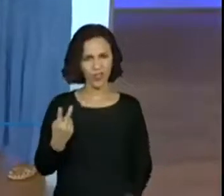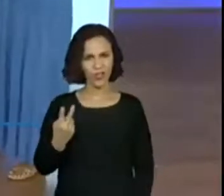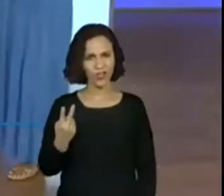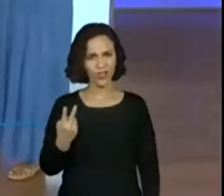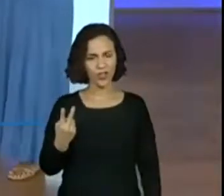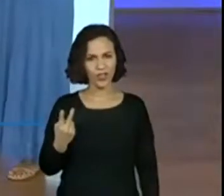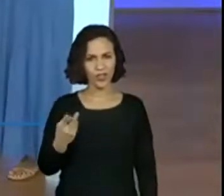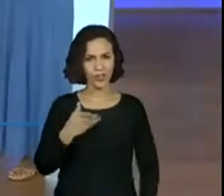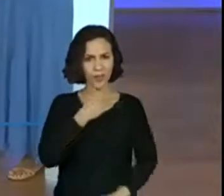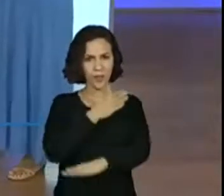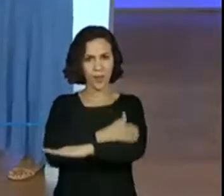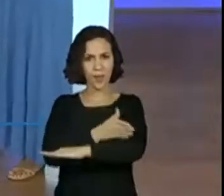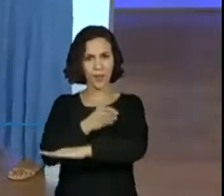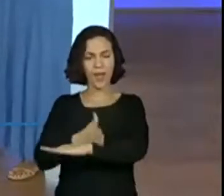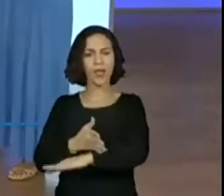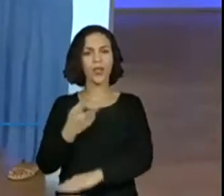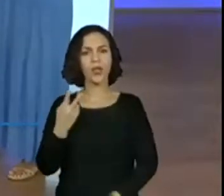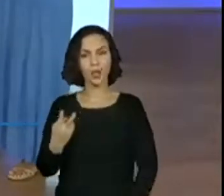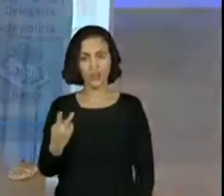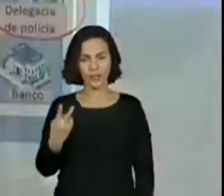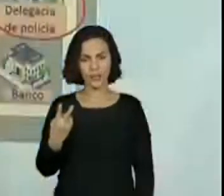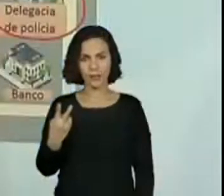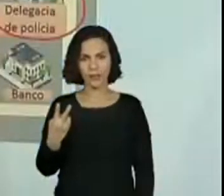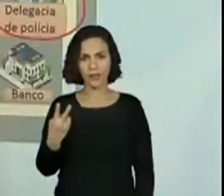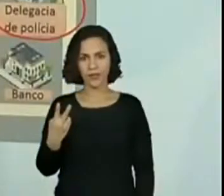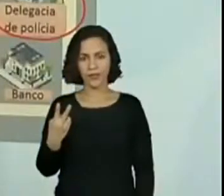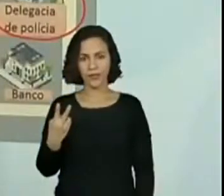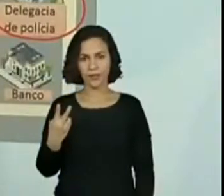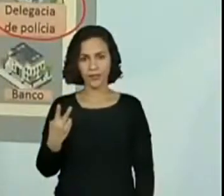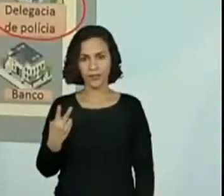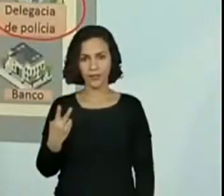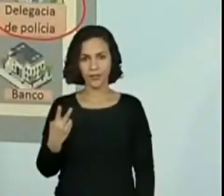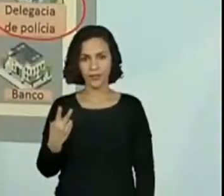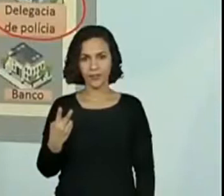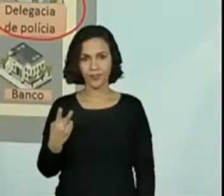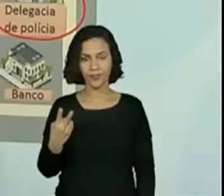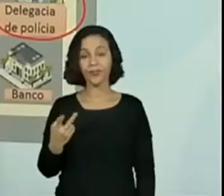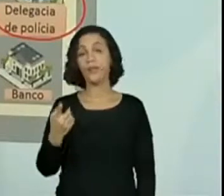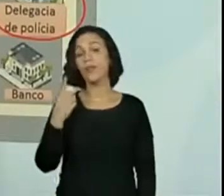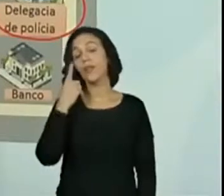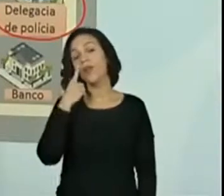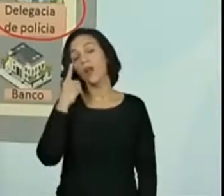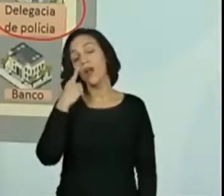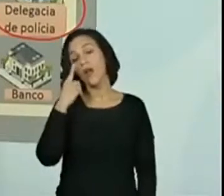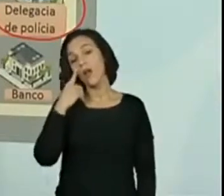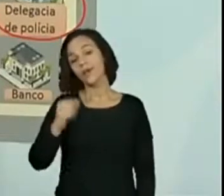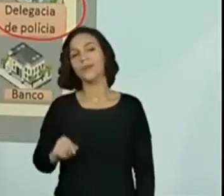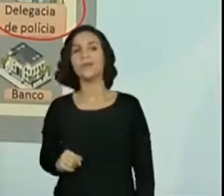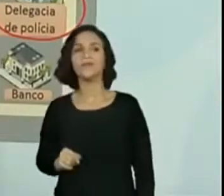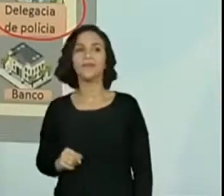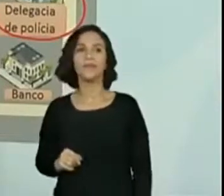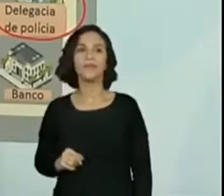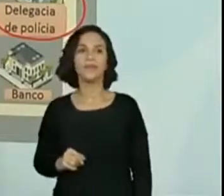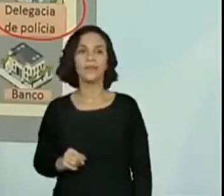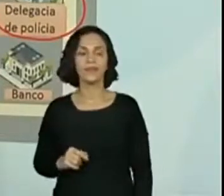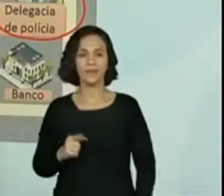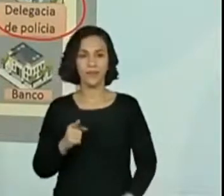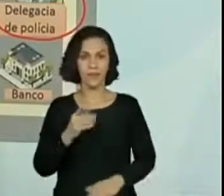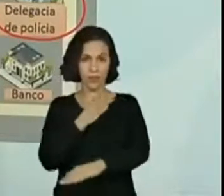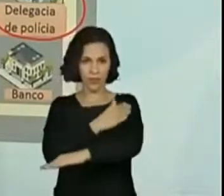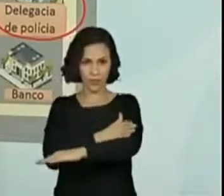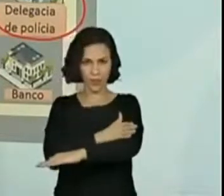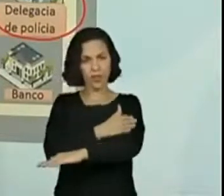Dois para a esquerda? Então, ver aqui. Aqui, ela termina meio quarteirão, né? Aí ela anda mais um